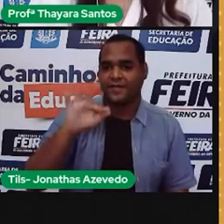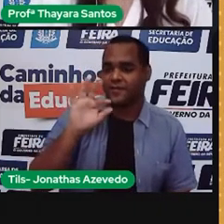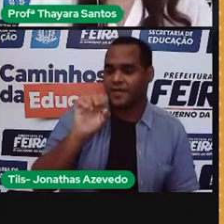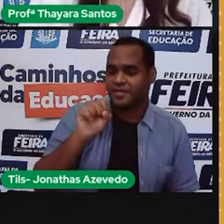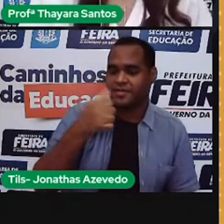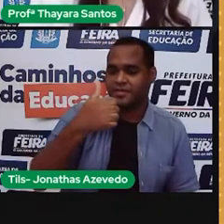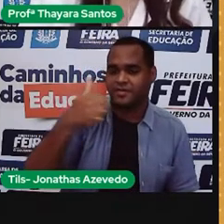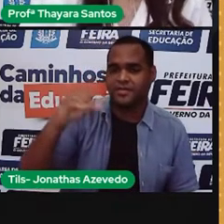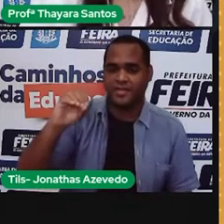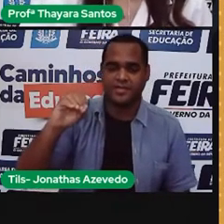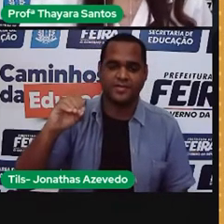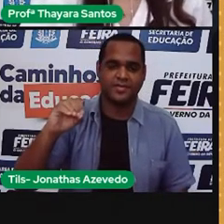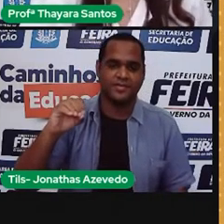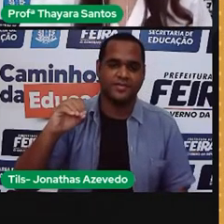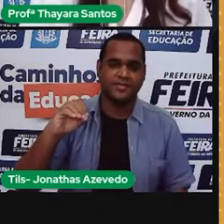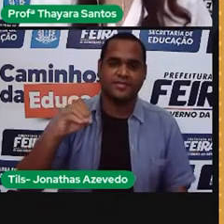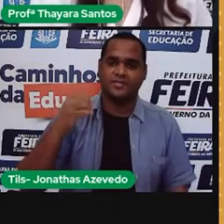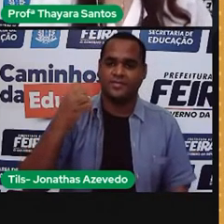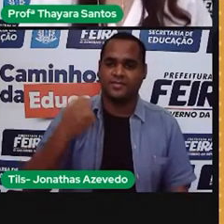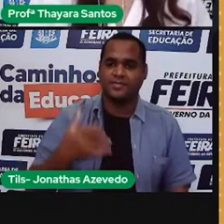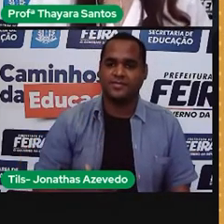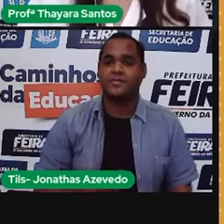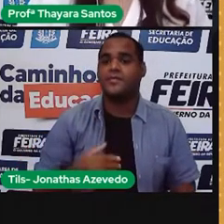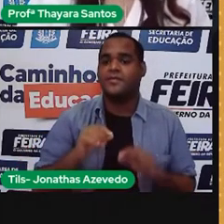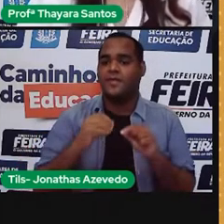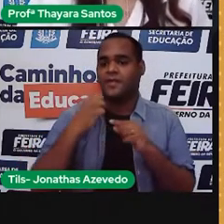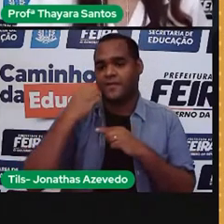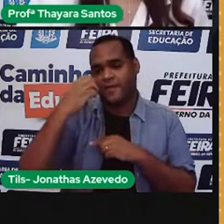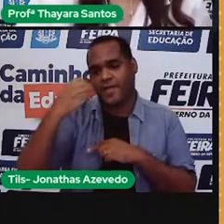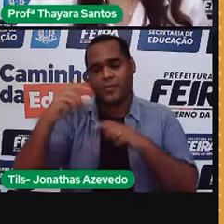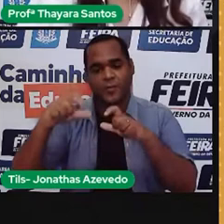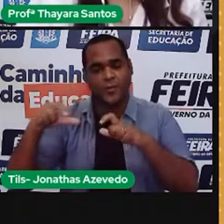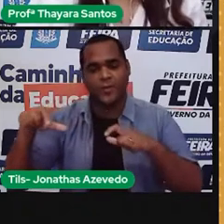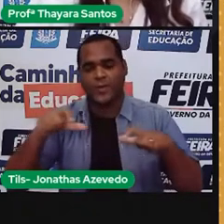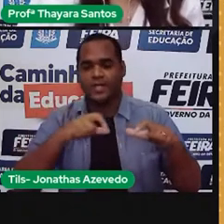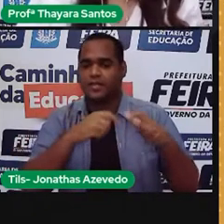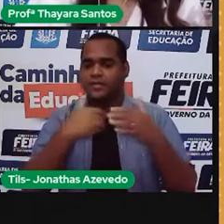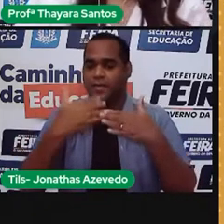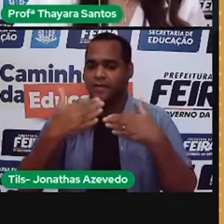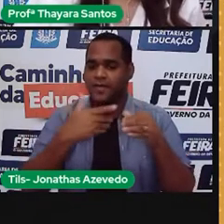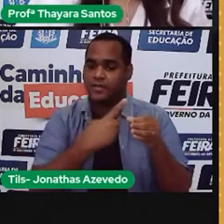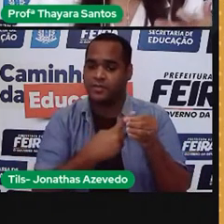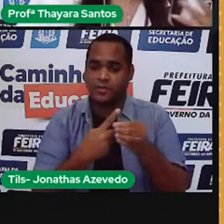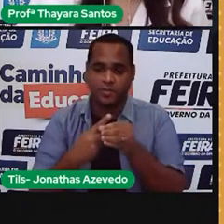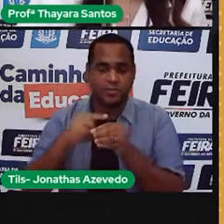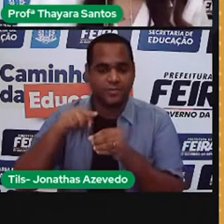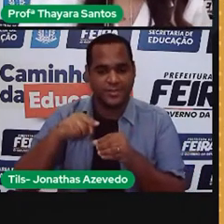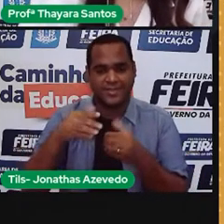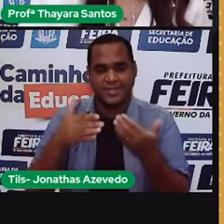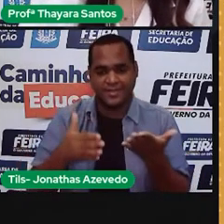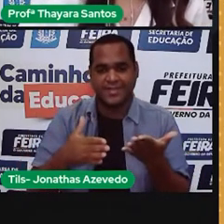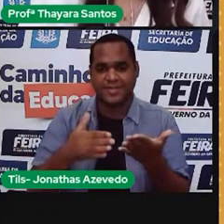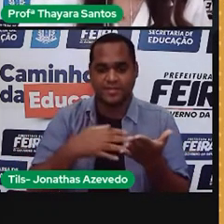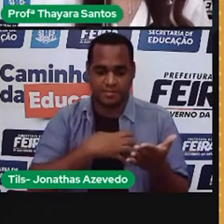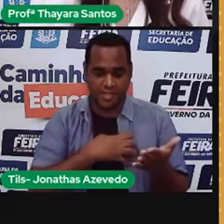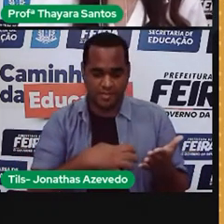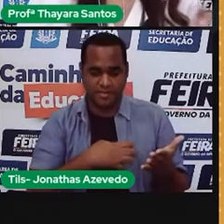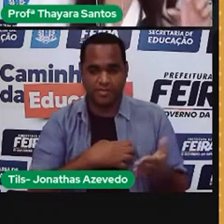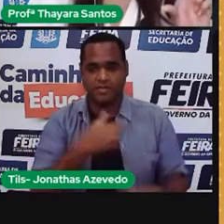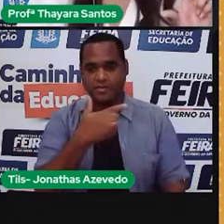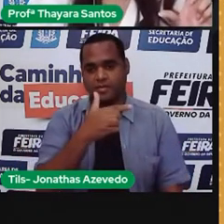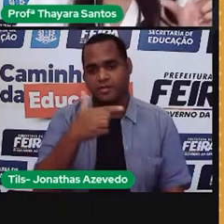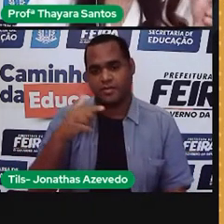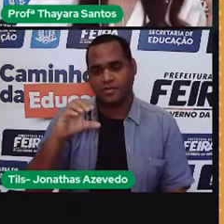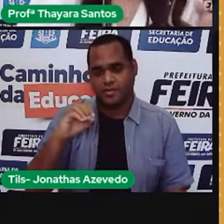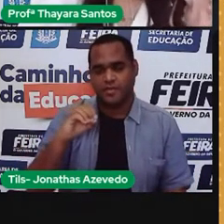Santana, a voltagem é 110. Mas se você viajar para outros lugares no interior da Bahia, você vai ver que a voltagem é 220. Então,